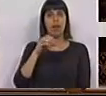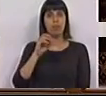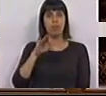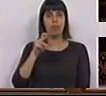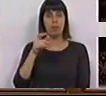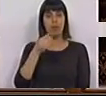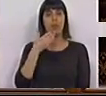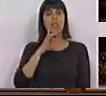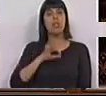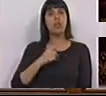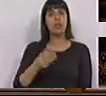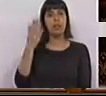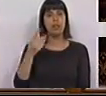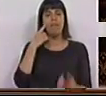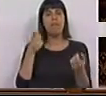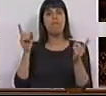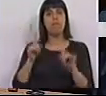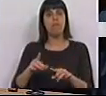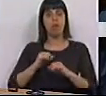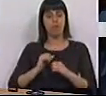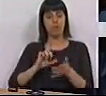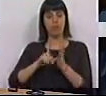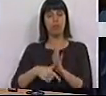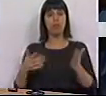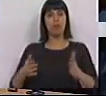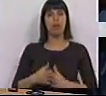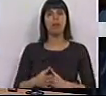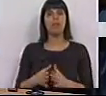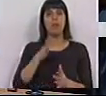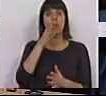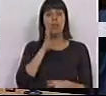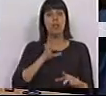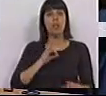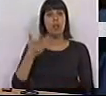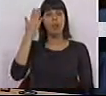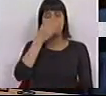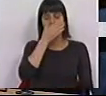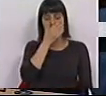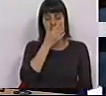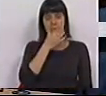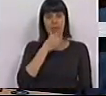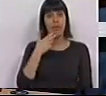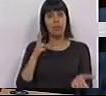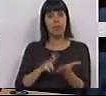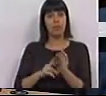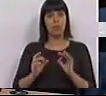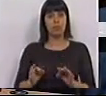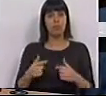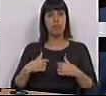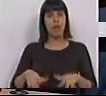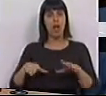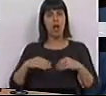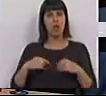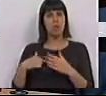Muito obrigado, Sra. Presidente. Voltando ao nosso projeto, era para dizer, Sra. Presidente, que, na verdade, nós